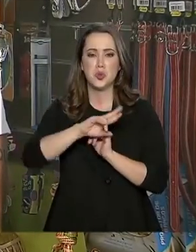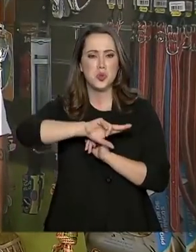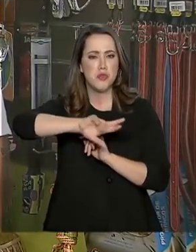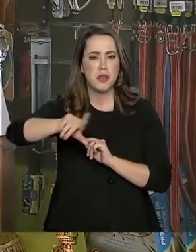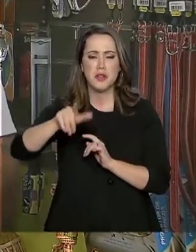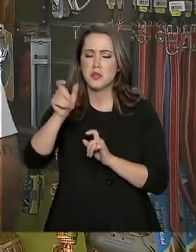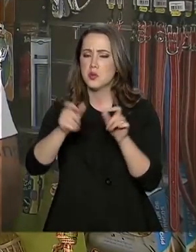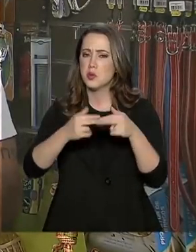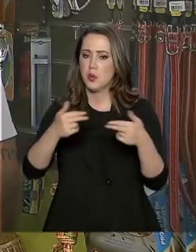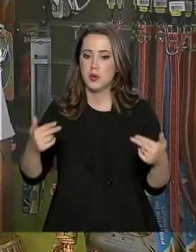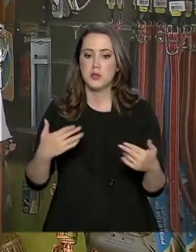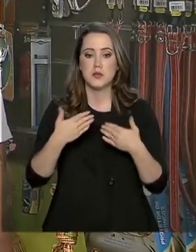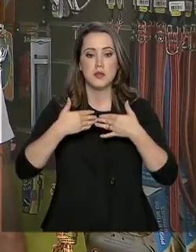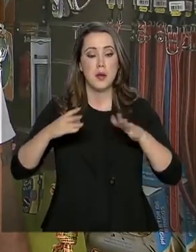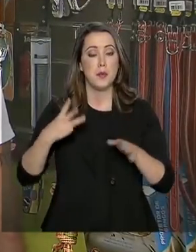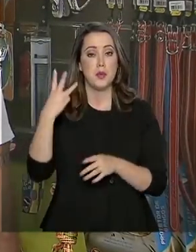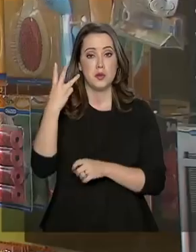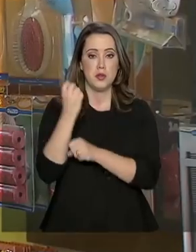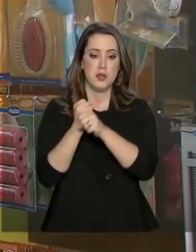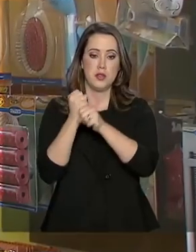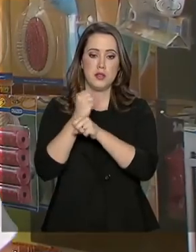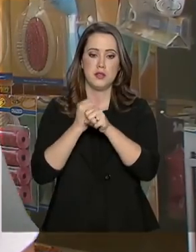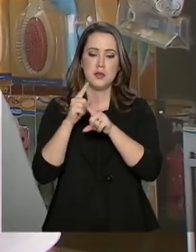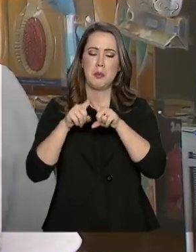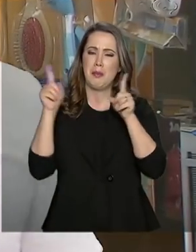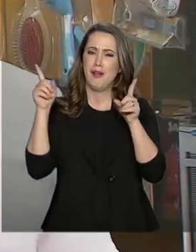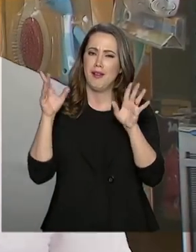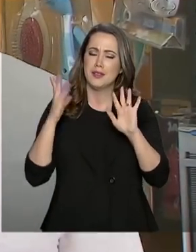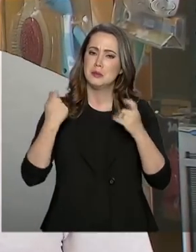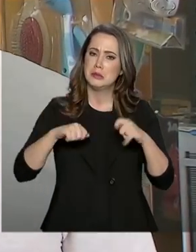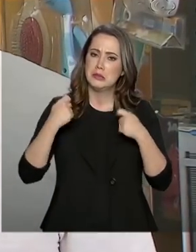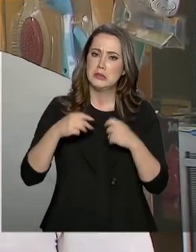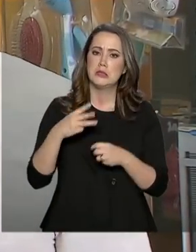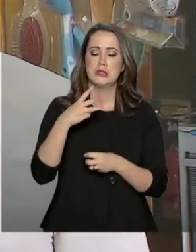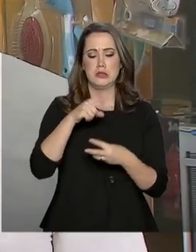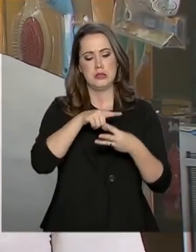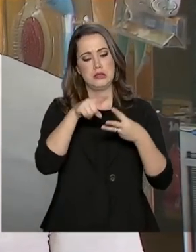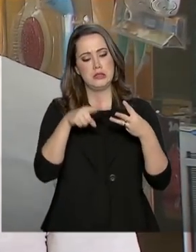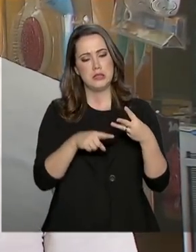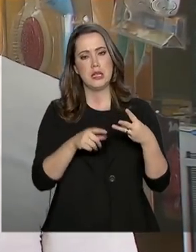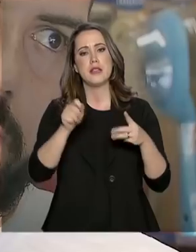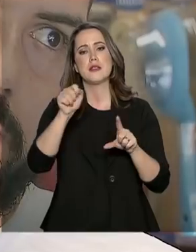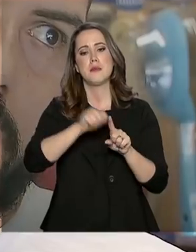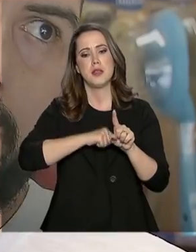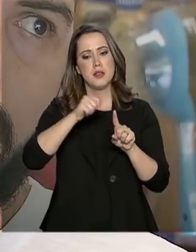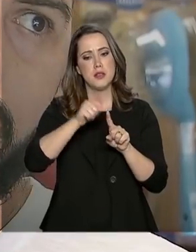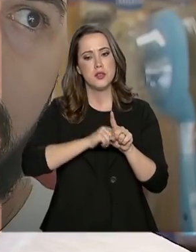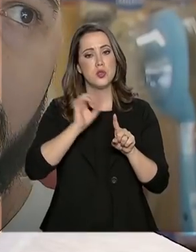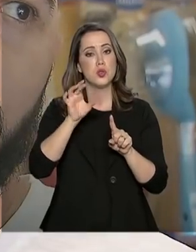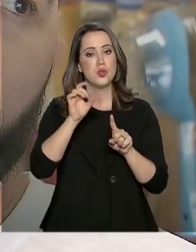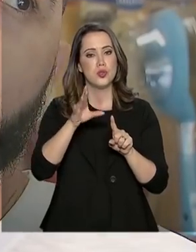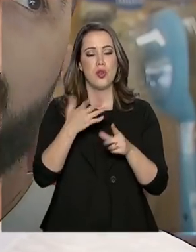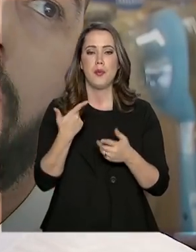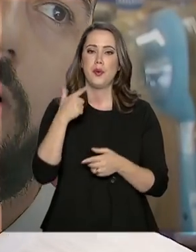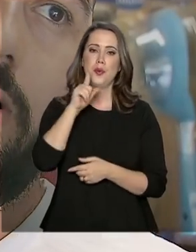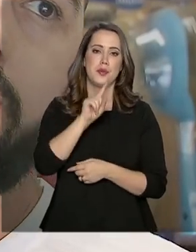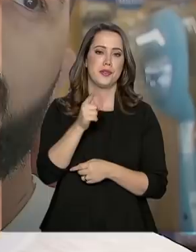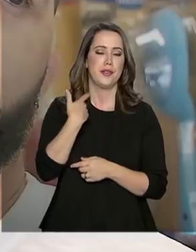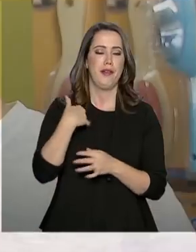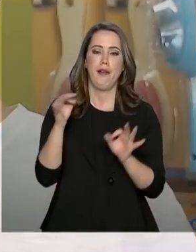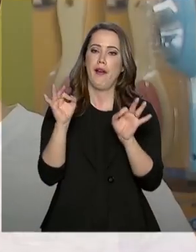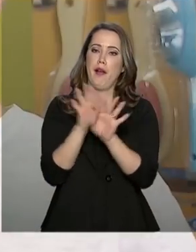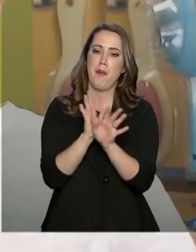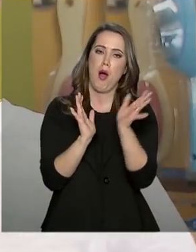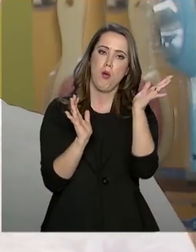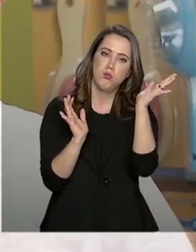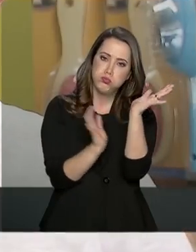tudo. Ele abriu a loja há três anos, mas teve de vencer três longos meses só para atender a burocracia.